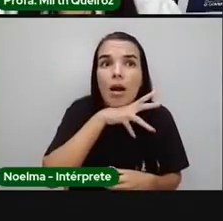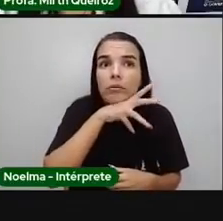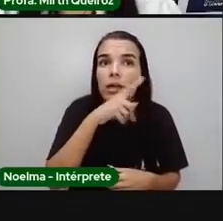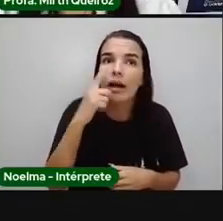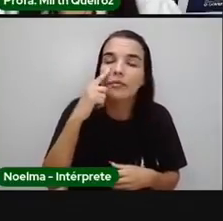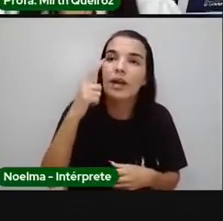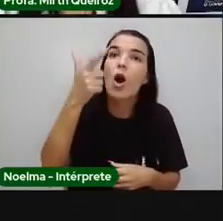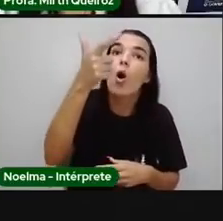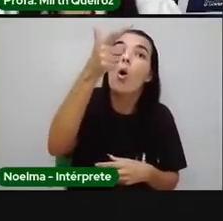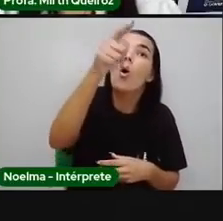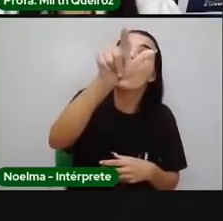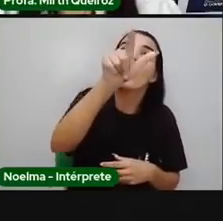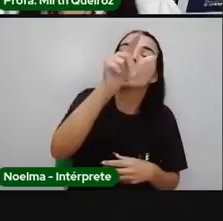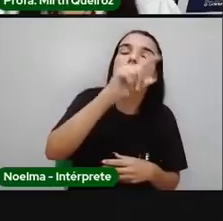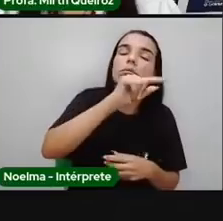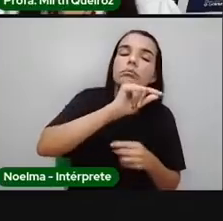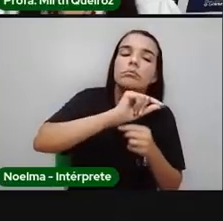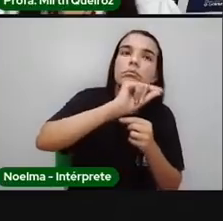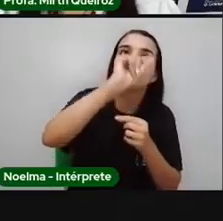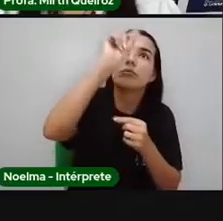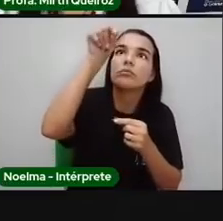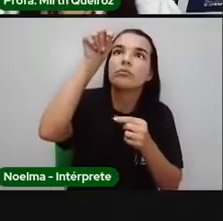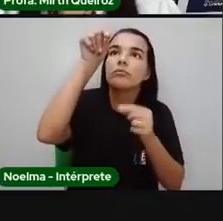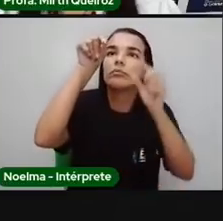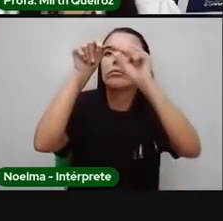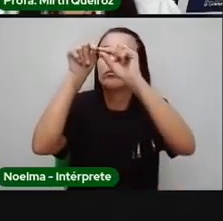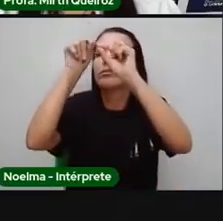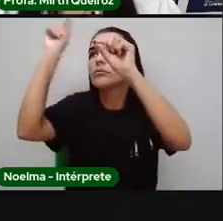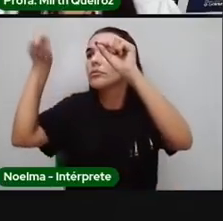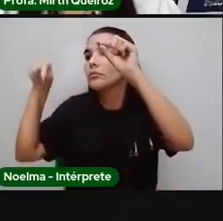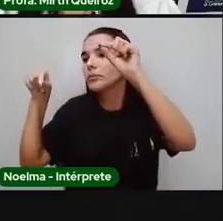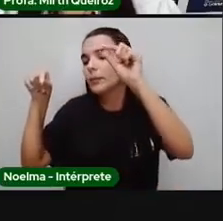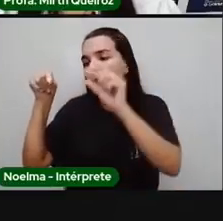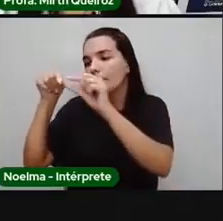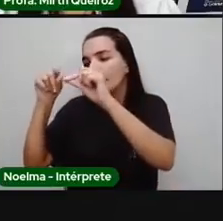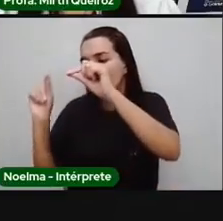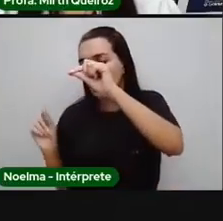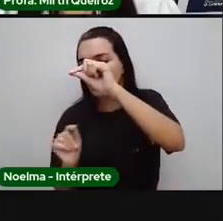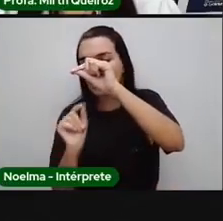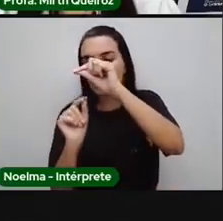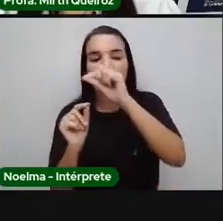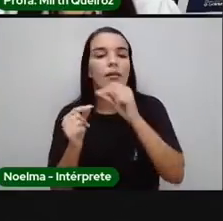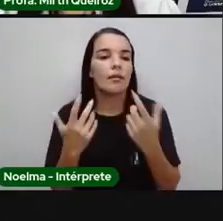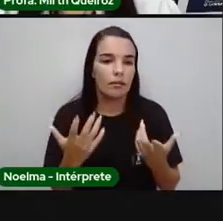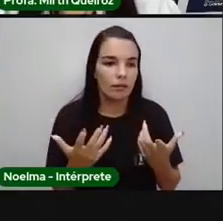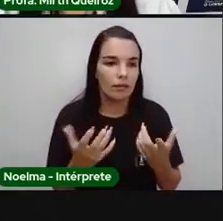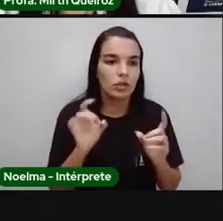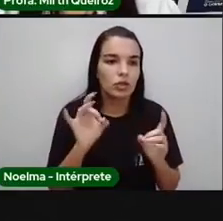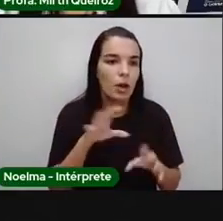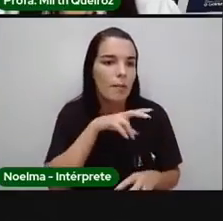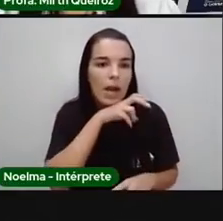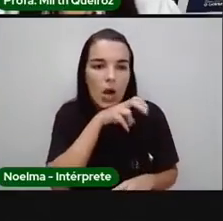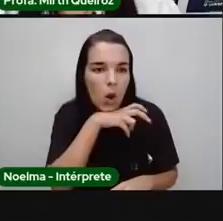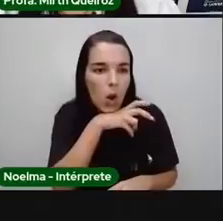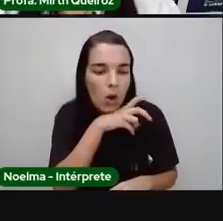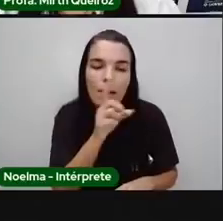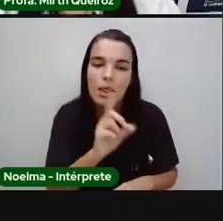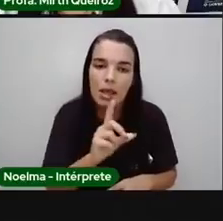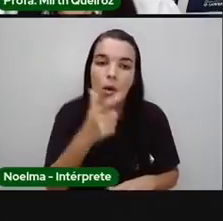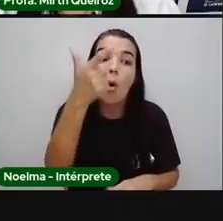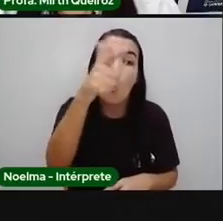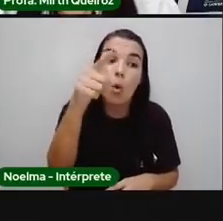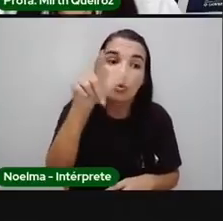aí a gente vai tomar uma teia alimentar. Porque o sapo, ele não serve de alimentação só para a cobra, serve para a outra também.